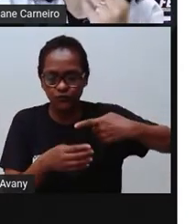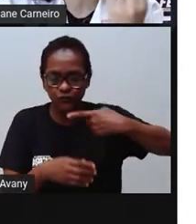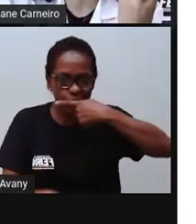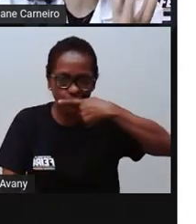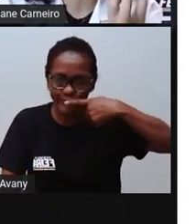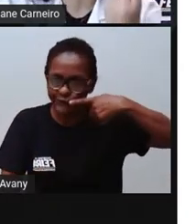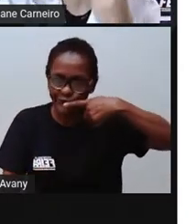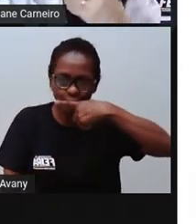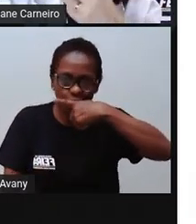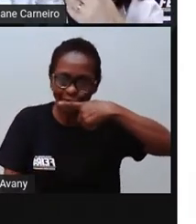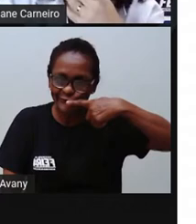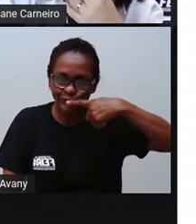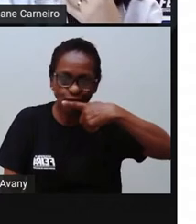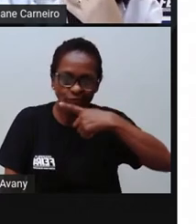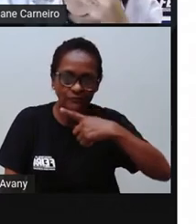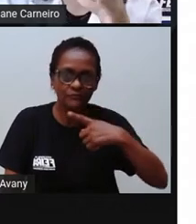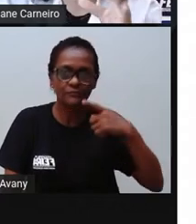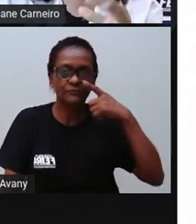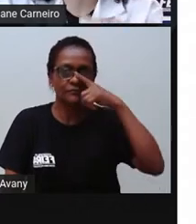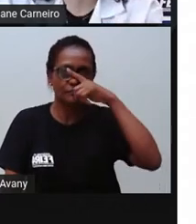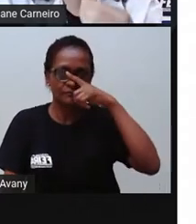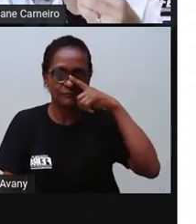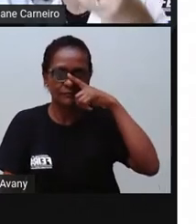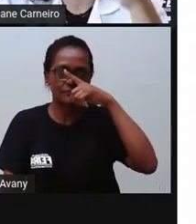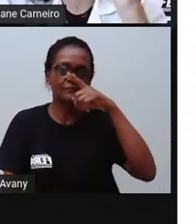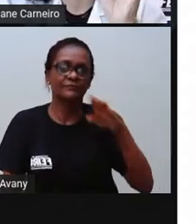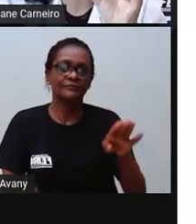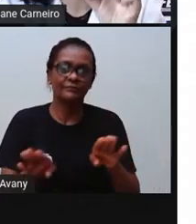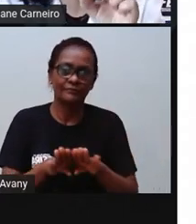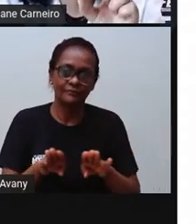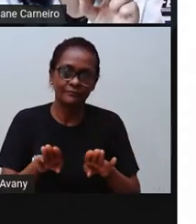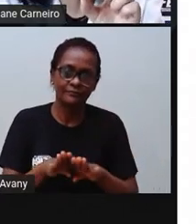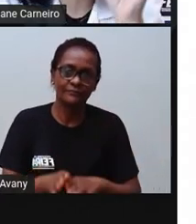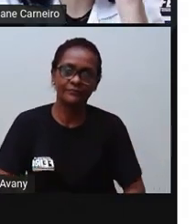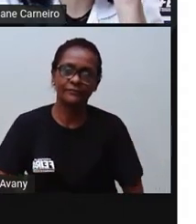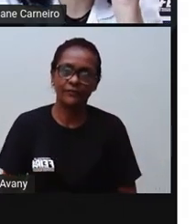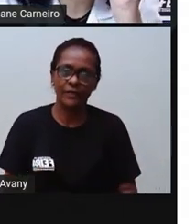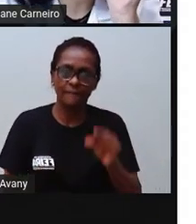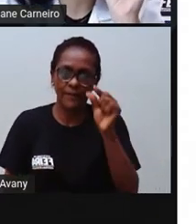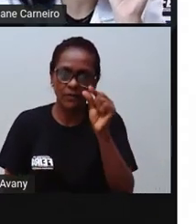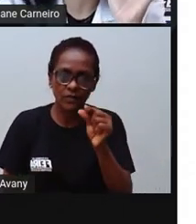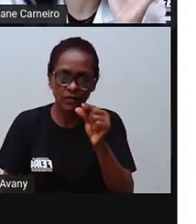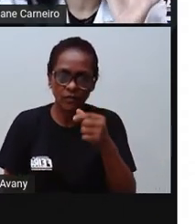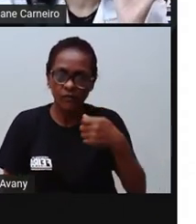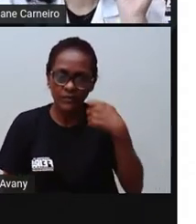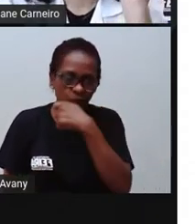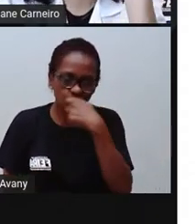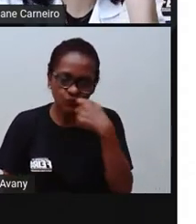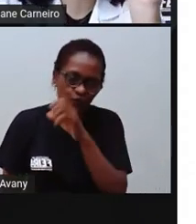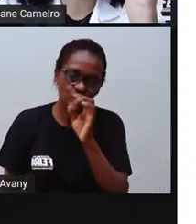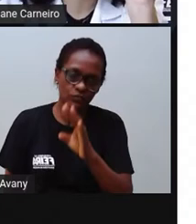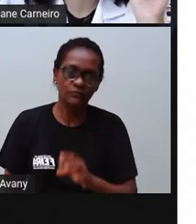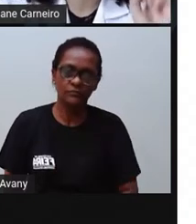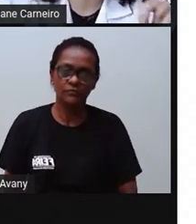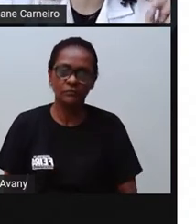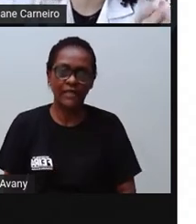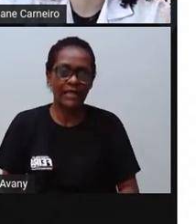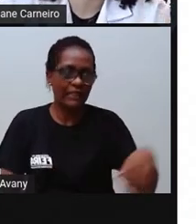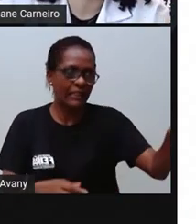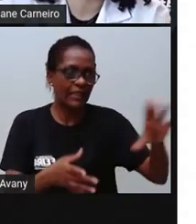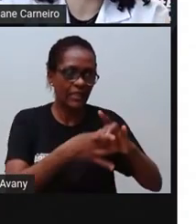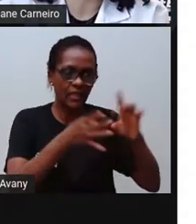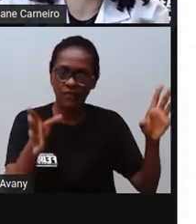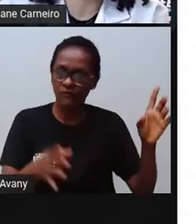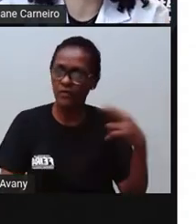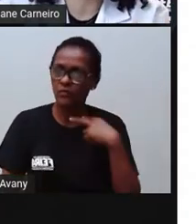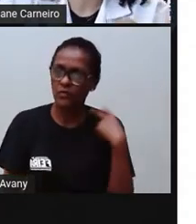dental, porque ele tem química dentro dele. Então, ele foi feito pra gente pôr um pouquinho na escova, um pouquinho mesmo, né, um grãozinho de feijão